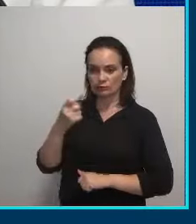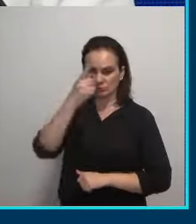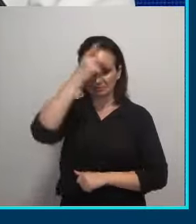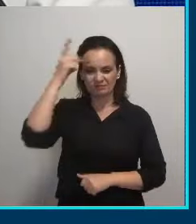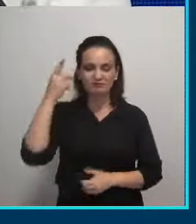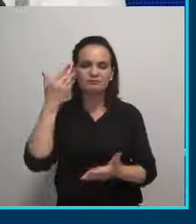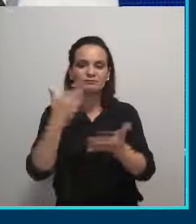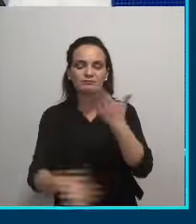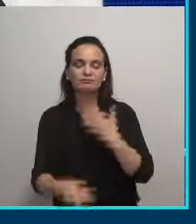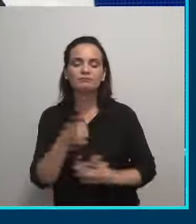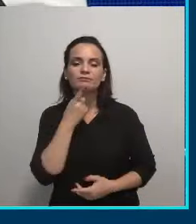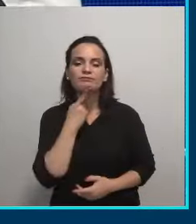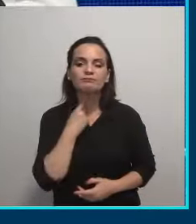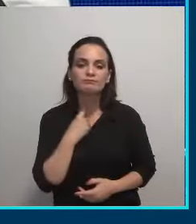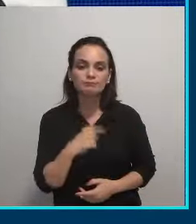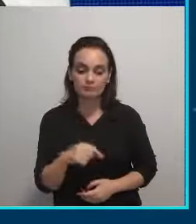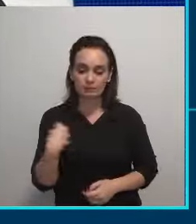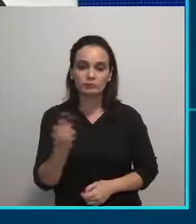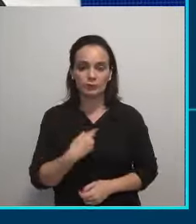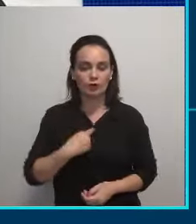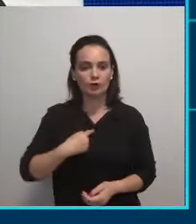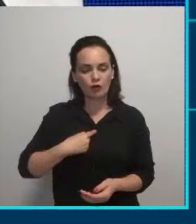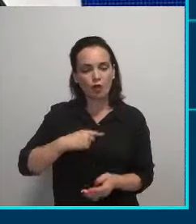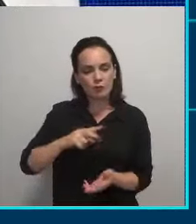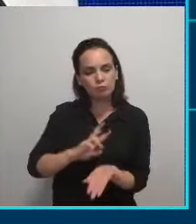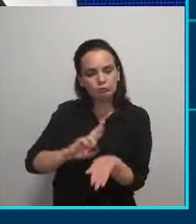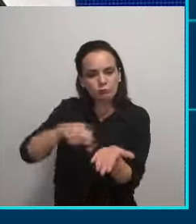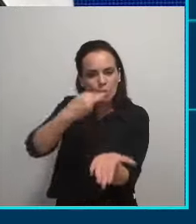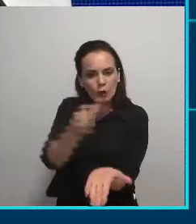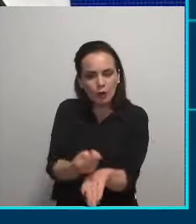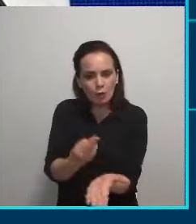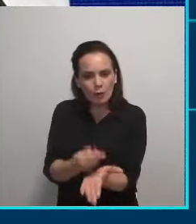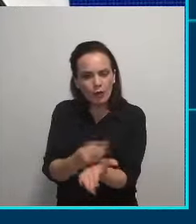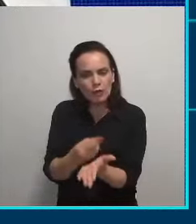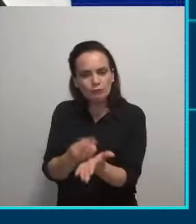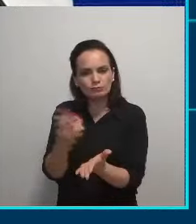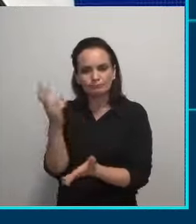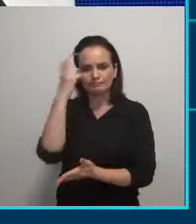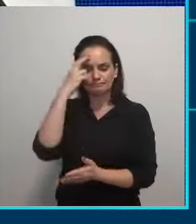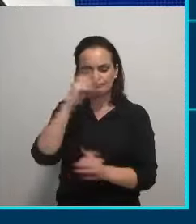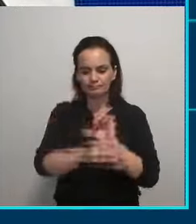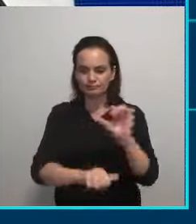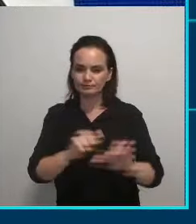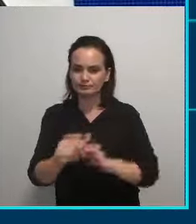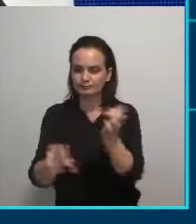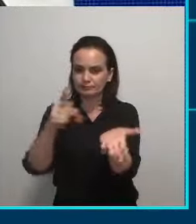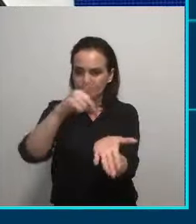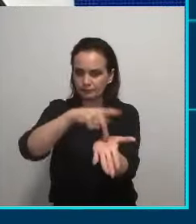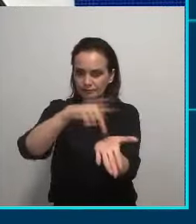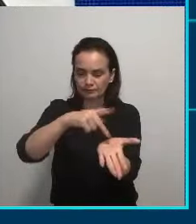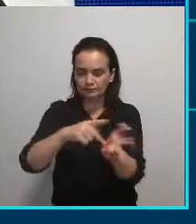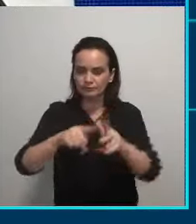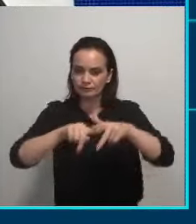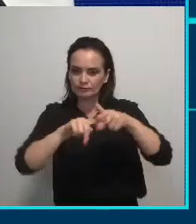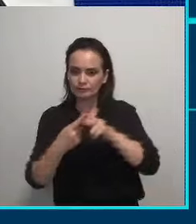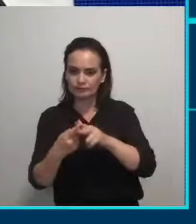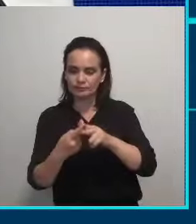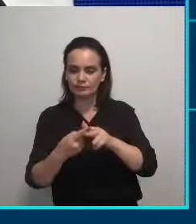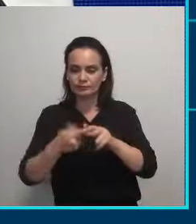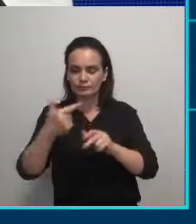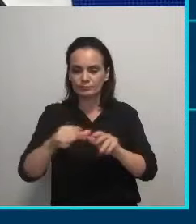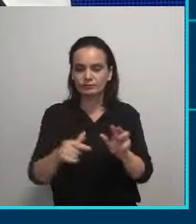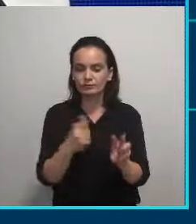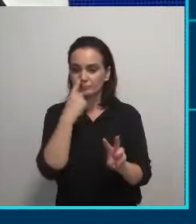perderam a vontade de fazer isso. Nós vamos recuperar essa cultura, vamos transformar novamente e vamos organizar novamente o sistema de coleta